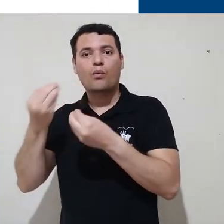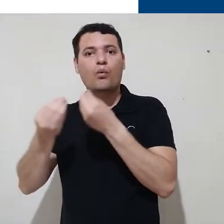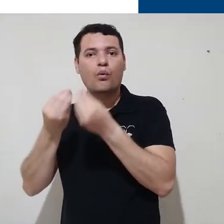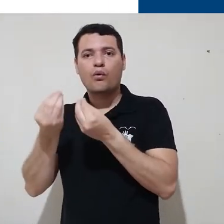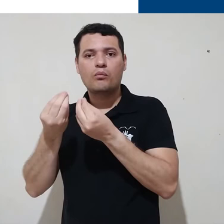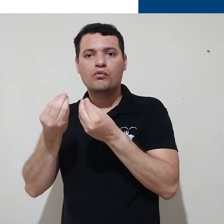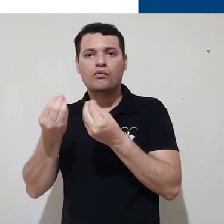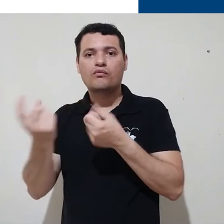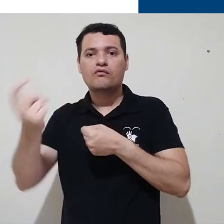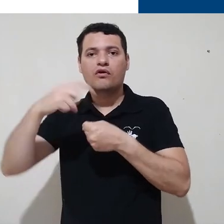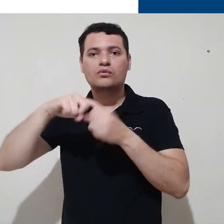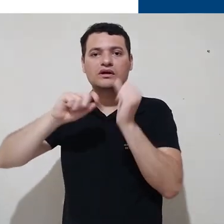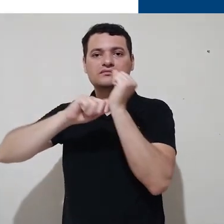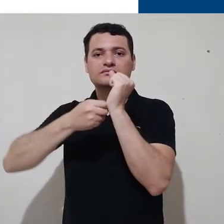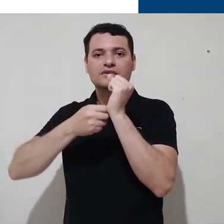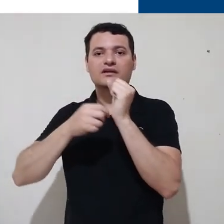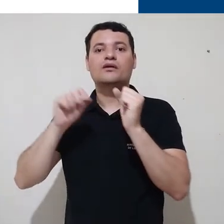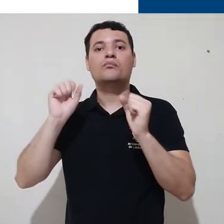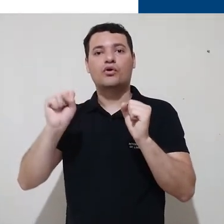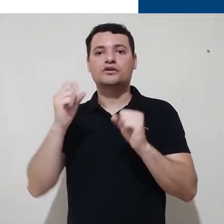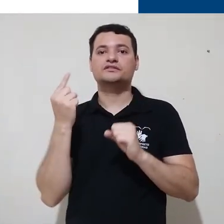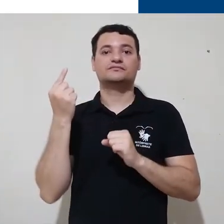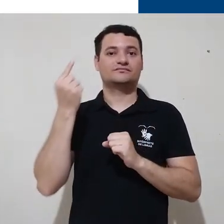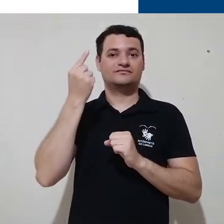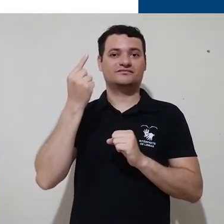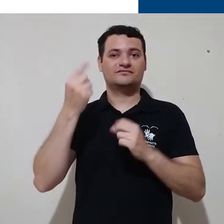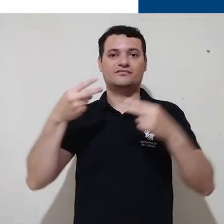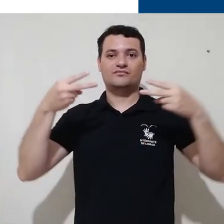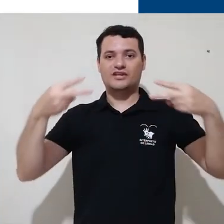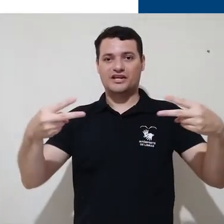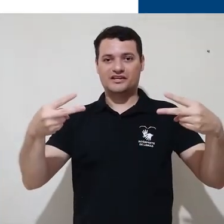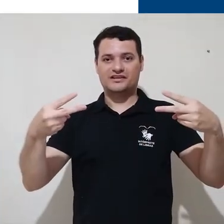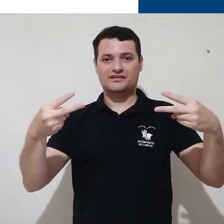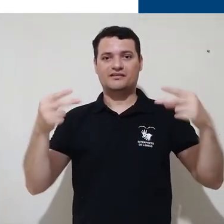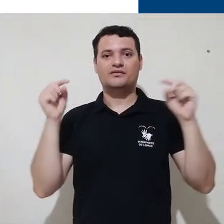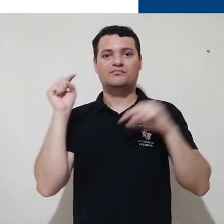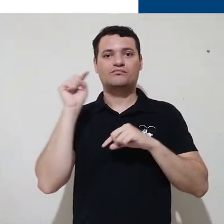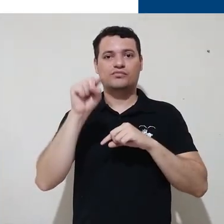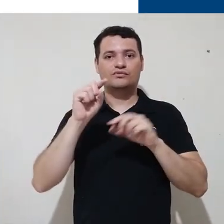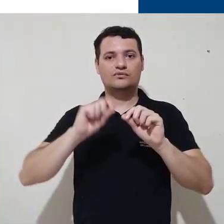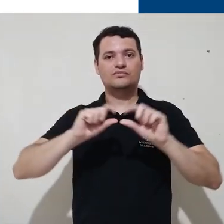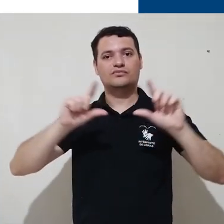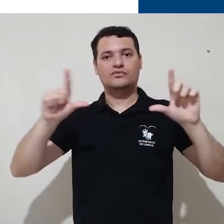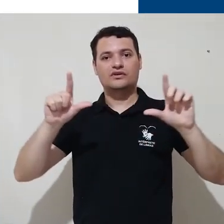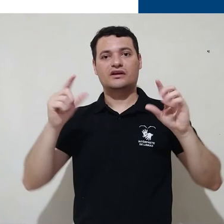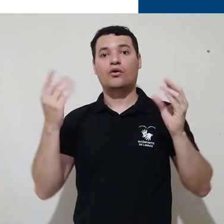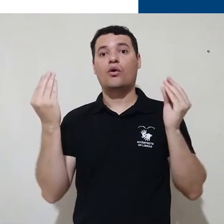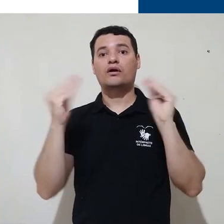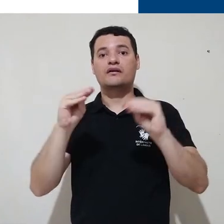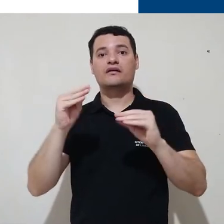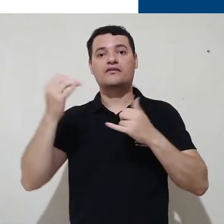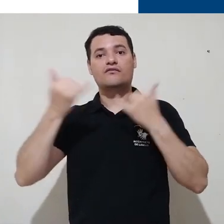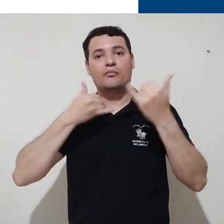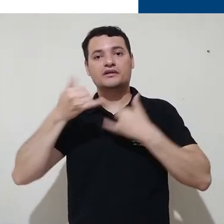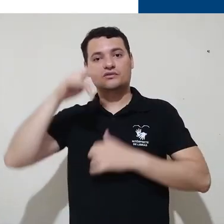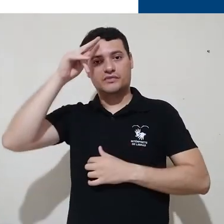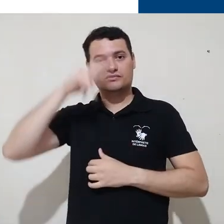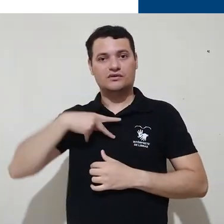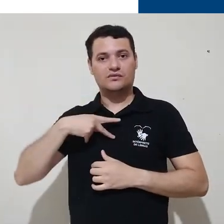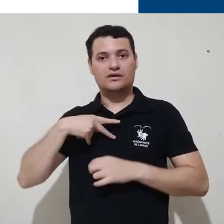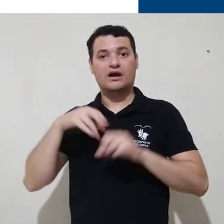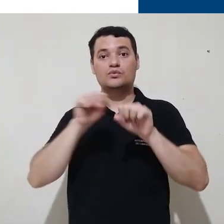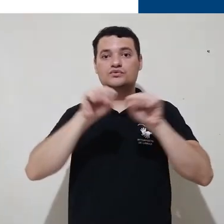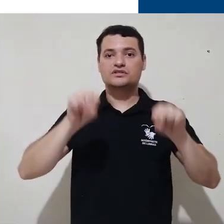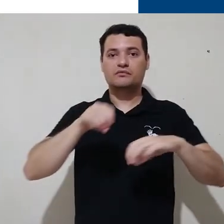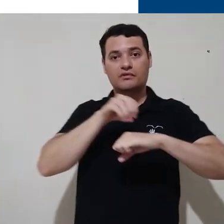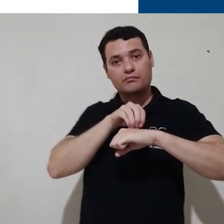de recuperação de senha através deste link, no qual você vai inserir algumas informações pessoais e o sistema enviará